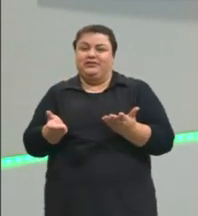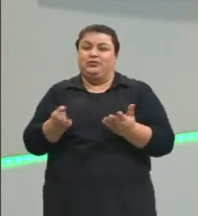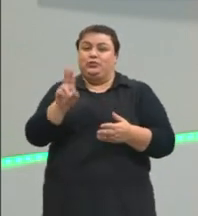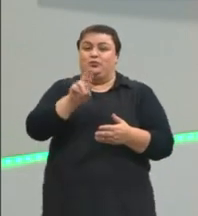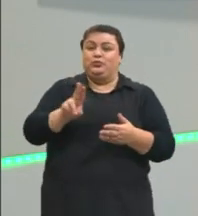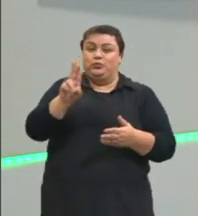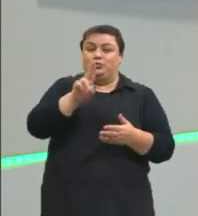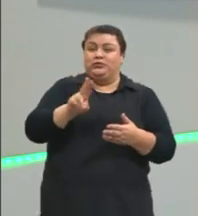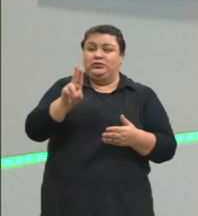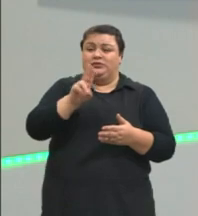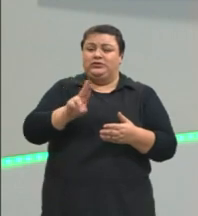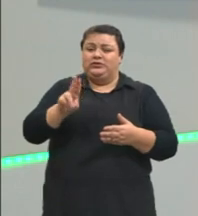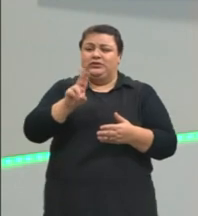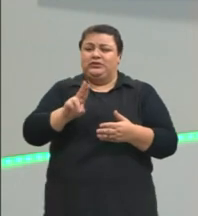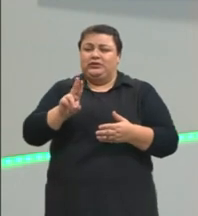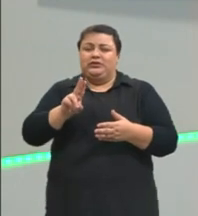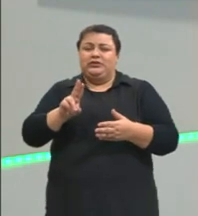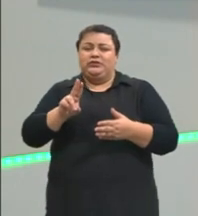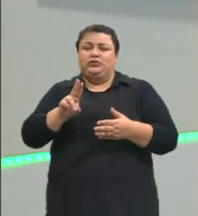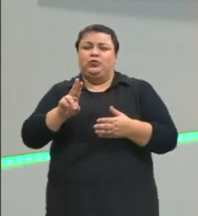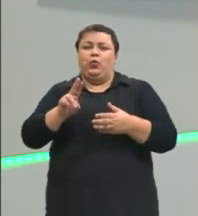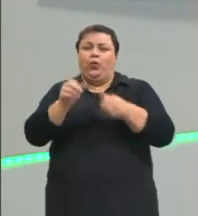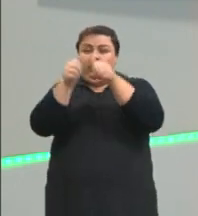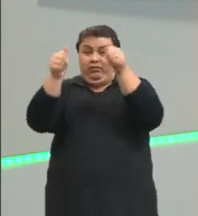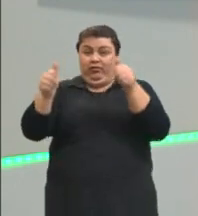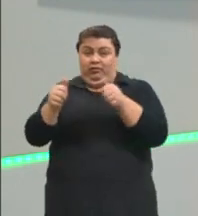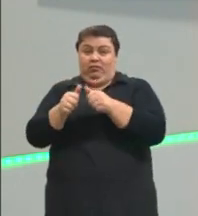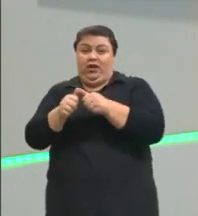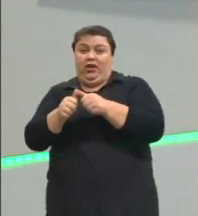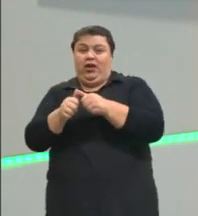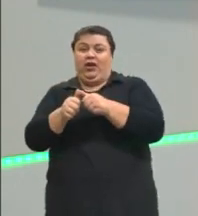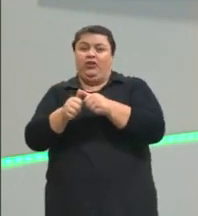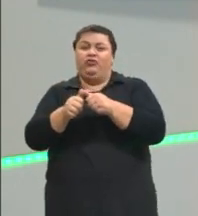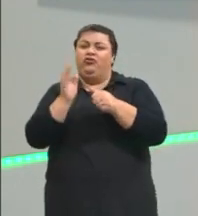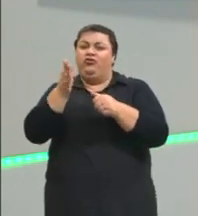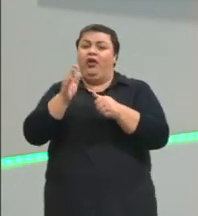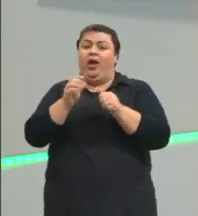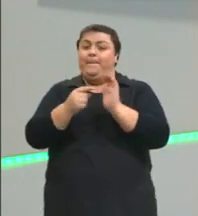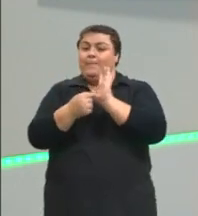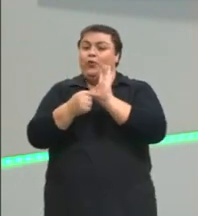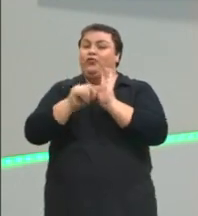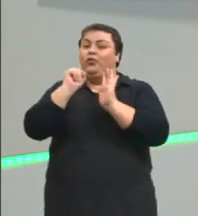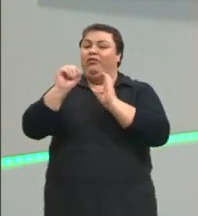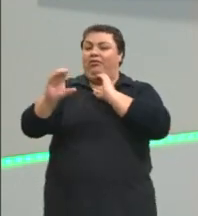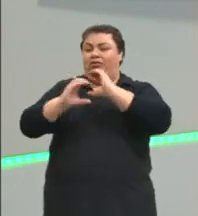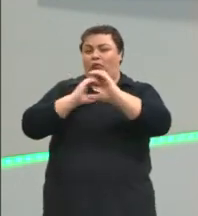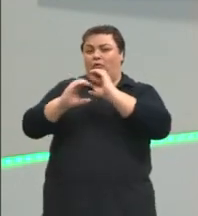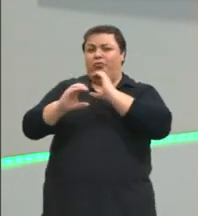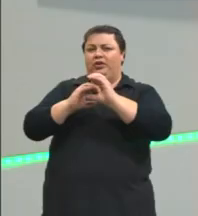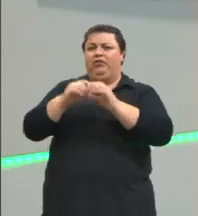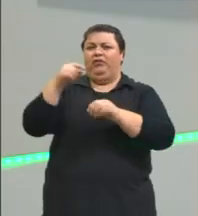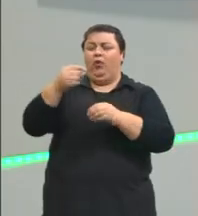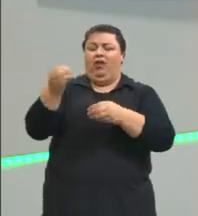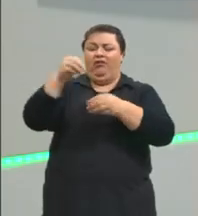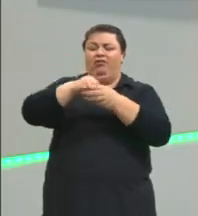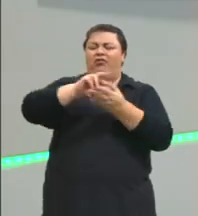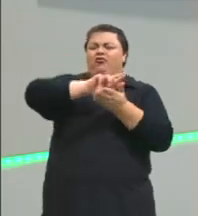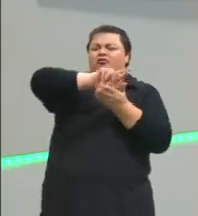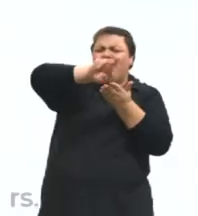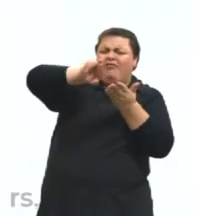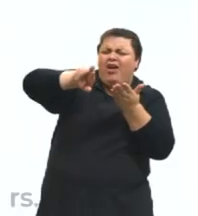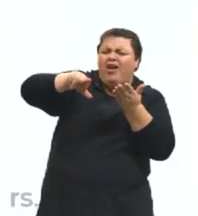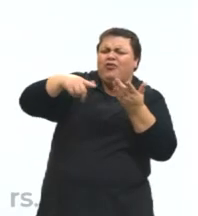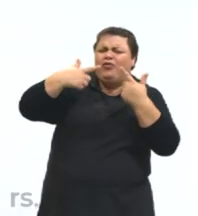já dá a nossa mensagem, Já diz o que a gente quer comunicar. Então, aqui a gente tem diversos exemplos de